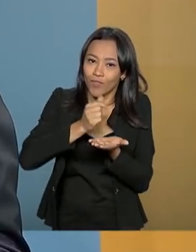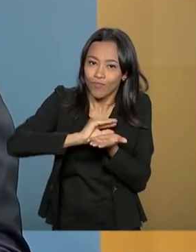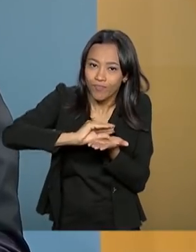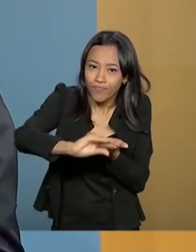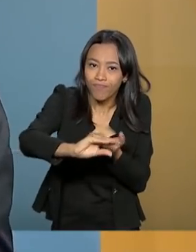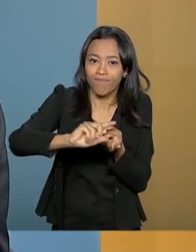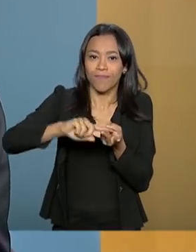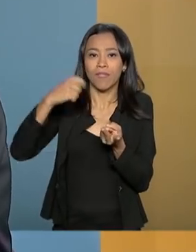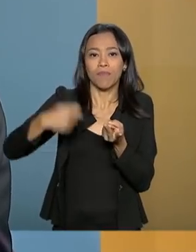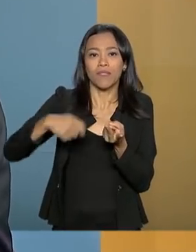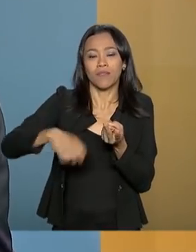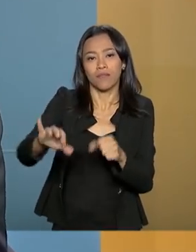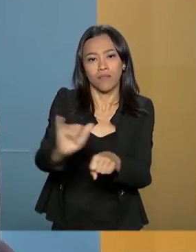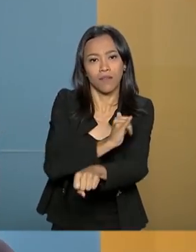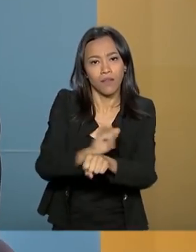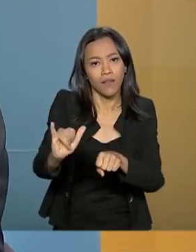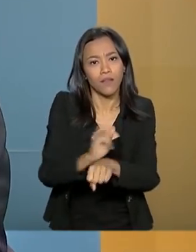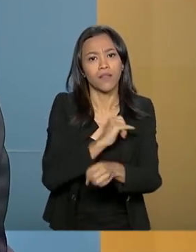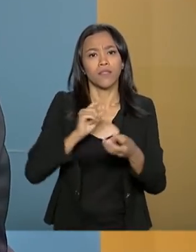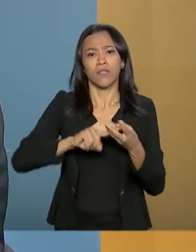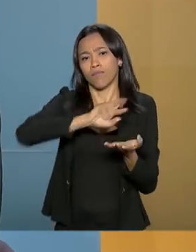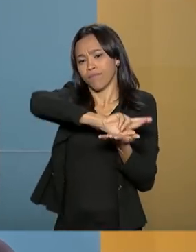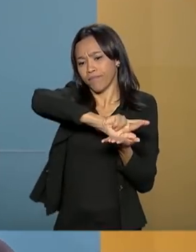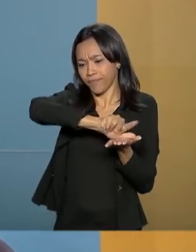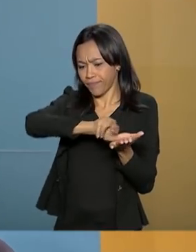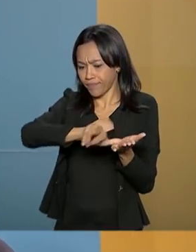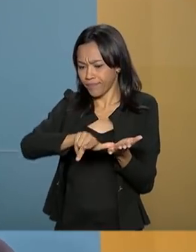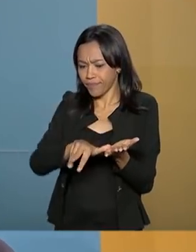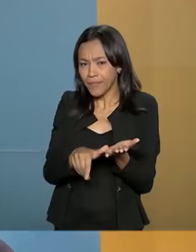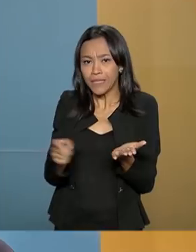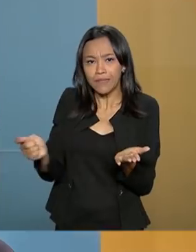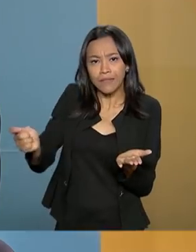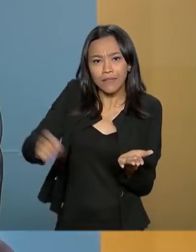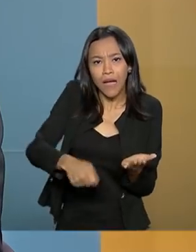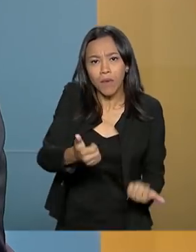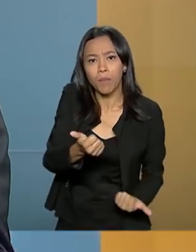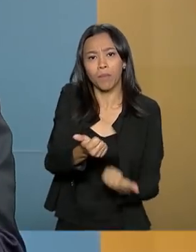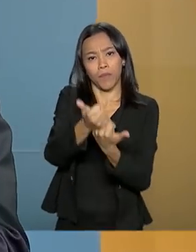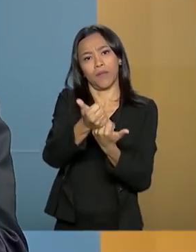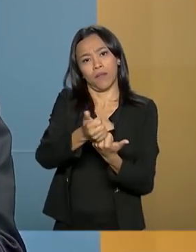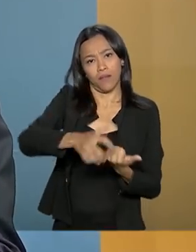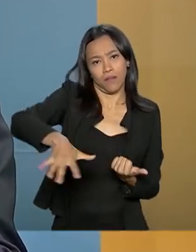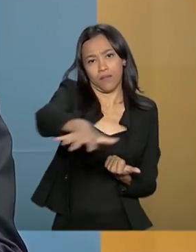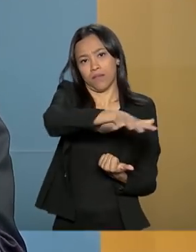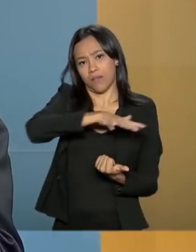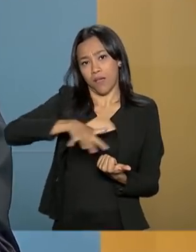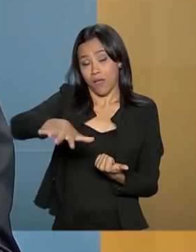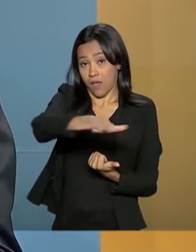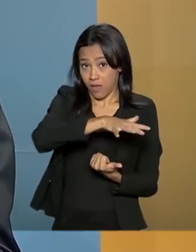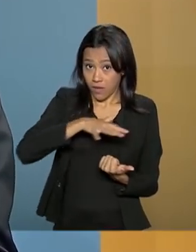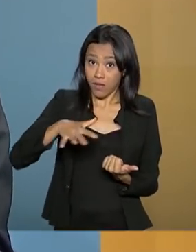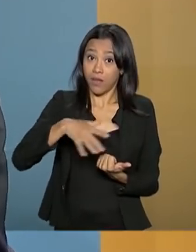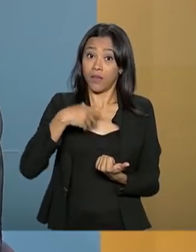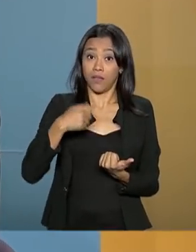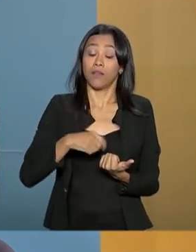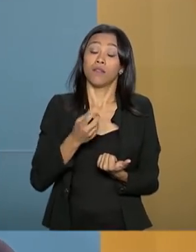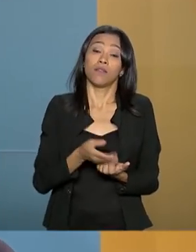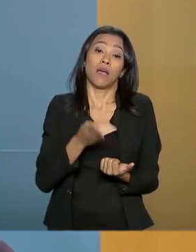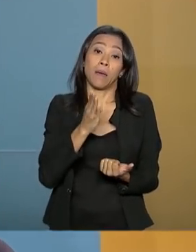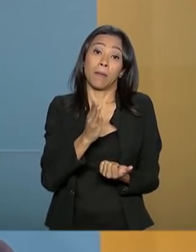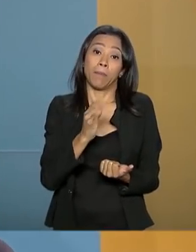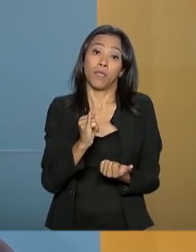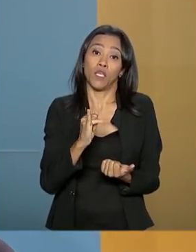estratégia, ele exige toda uma ação que seja sustentável do ponto de vista do meio ambiente, da biodiversidade,